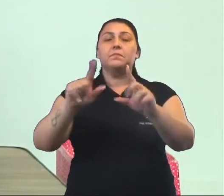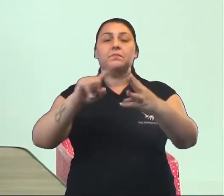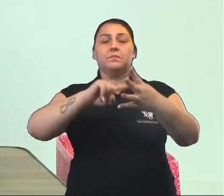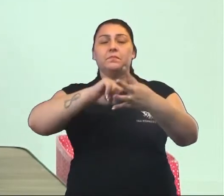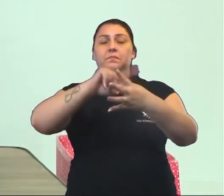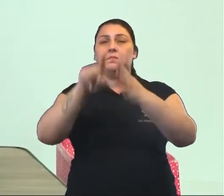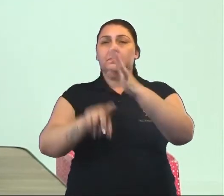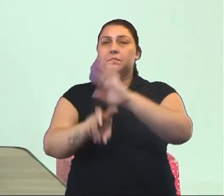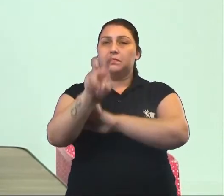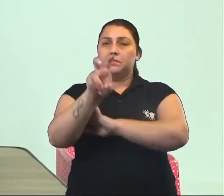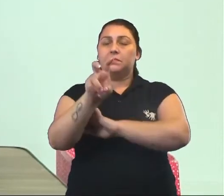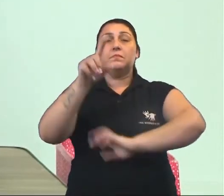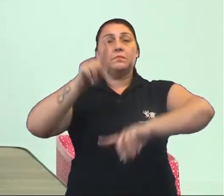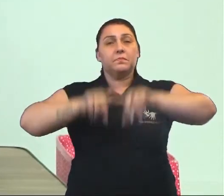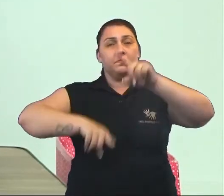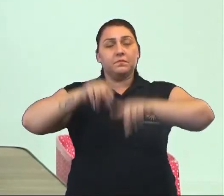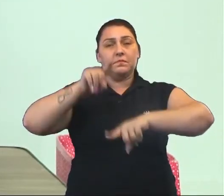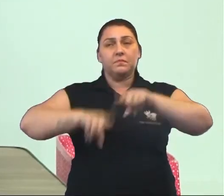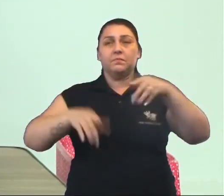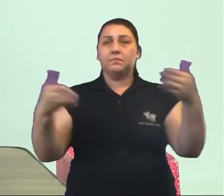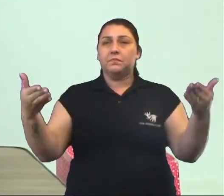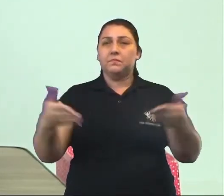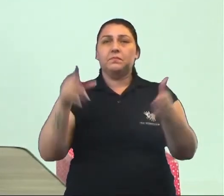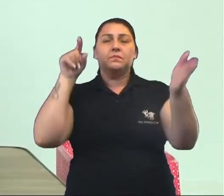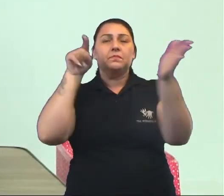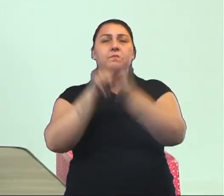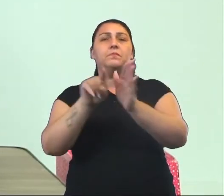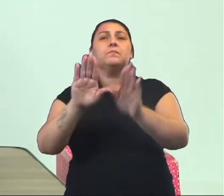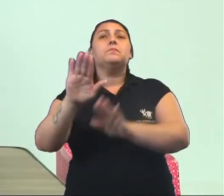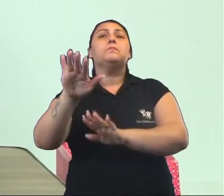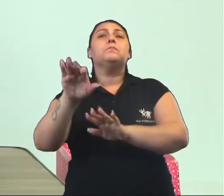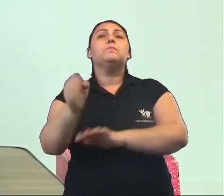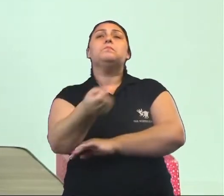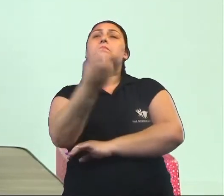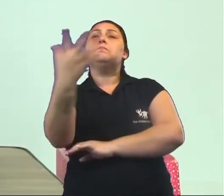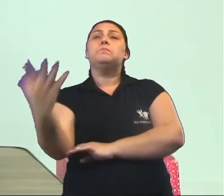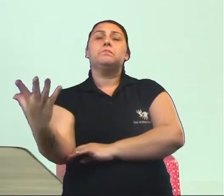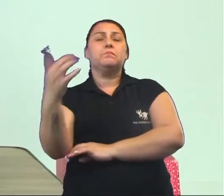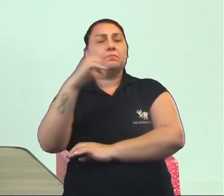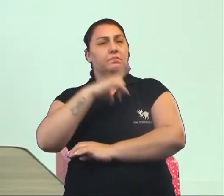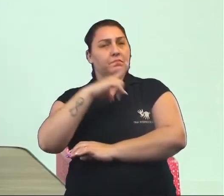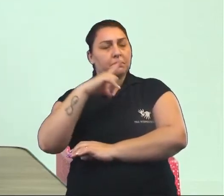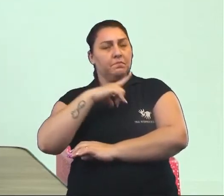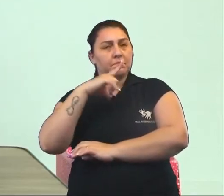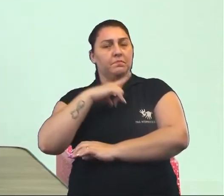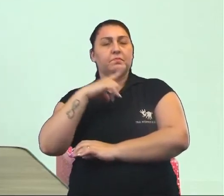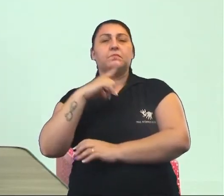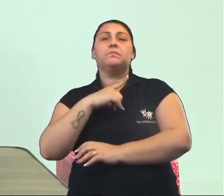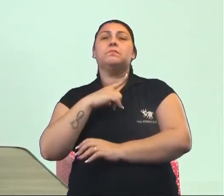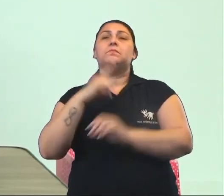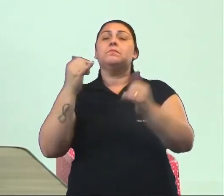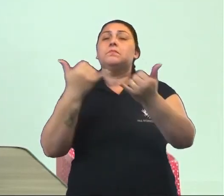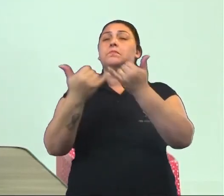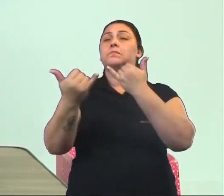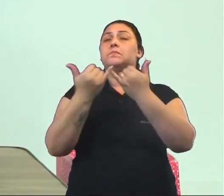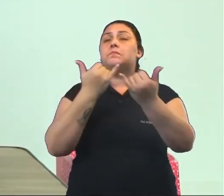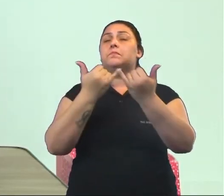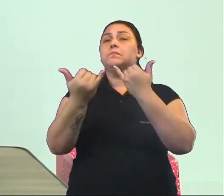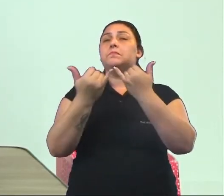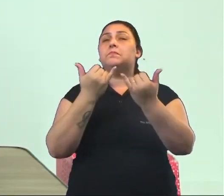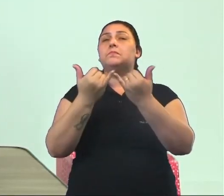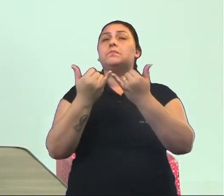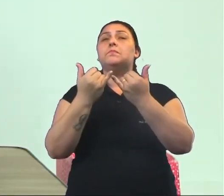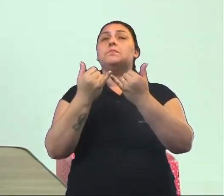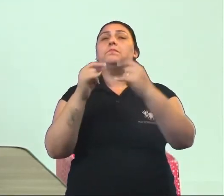cinco desenhos, esses cinco objetos. Agora, eu te pergunto, quais deles terão aí semelhança ao